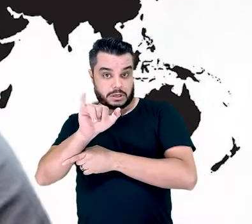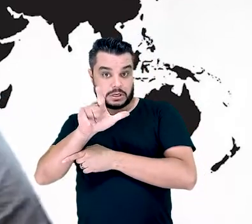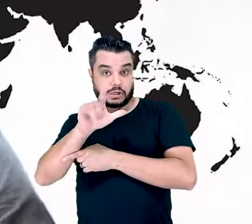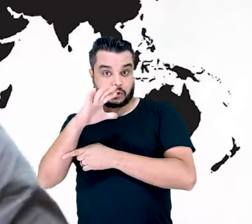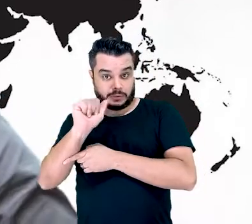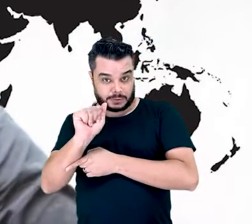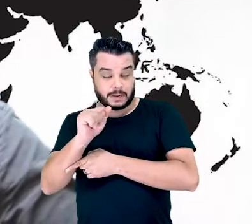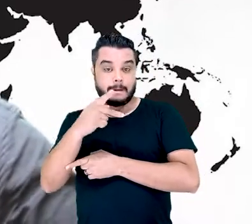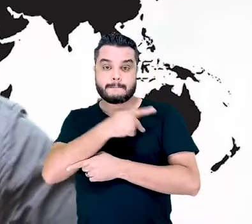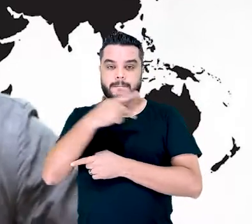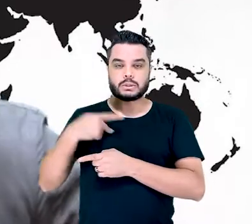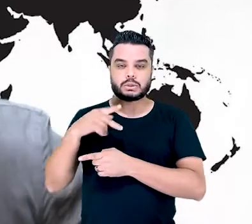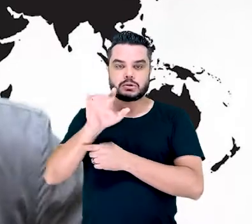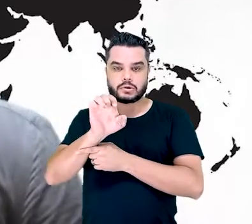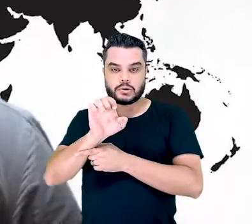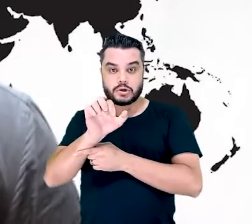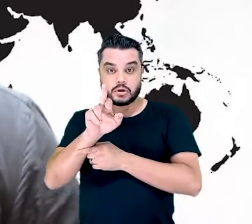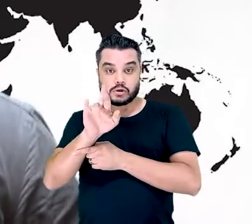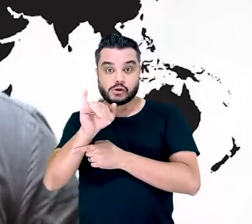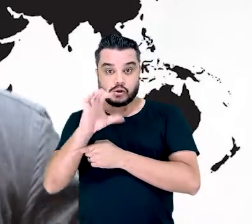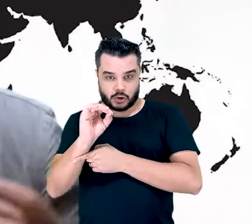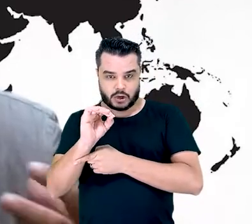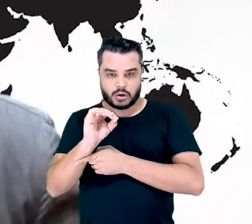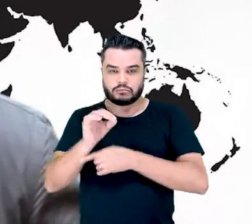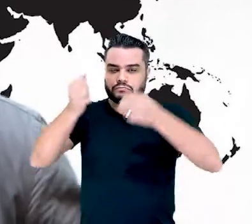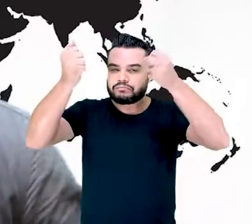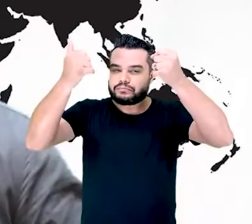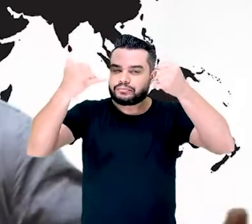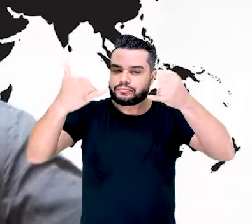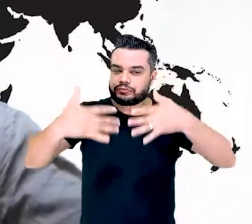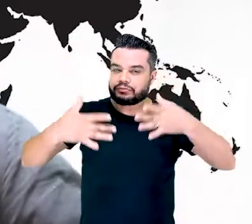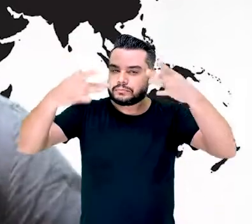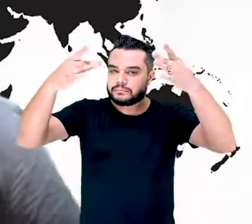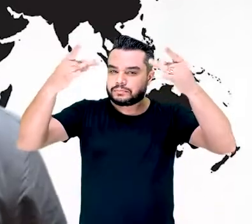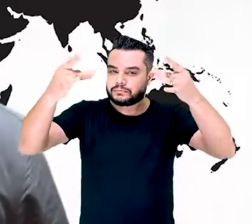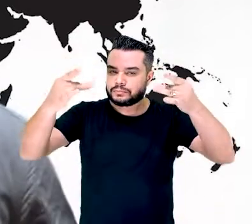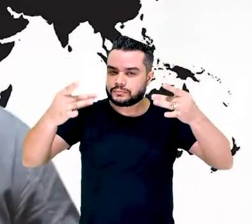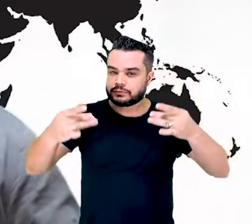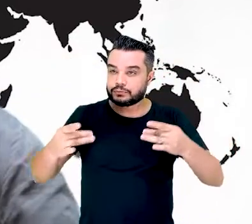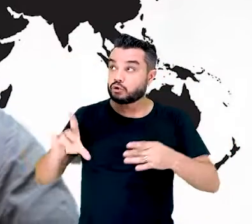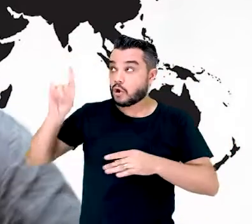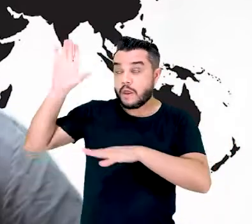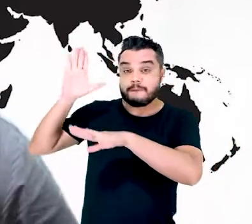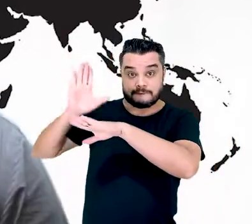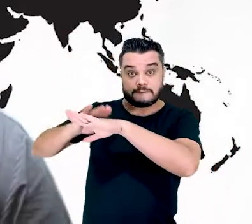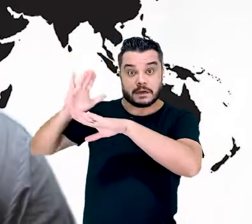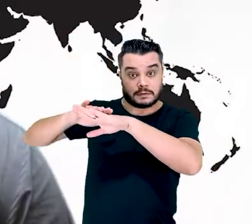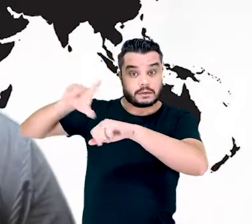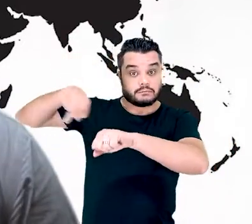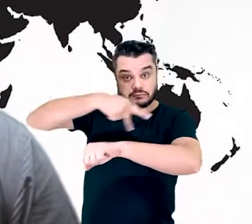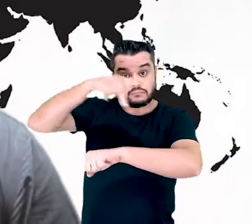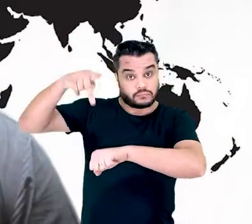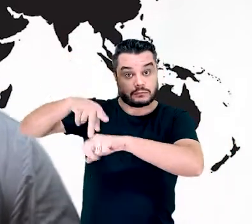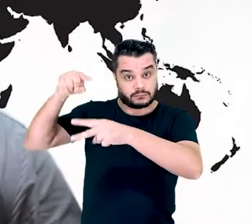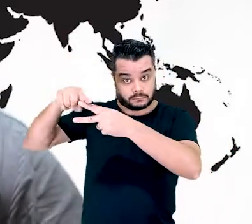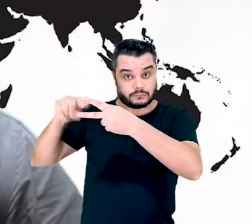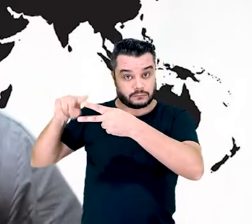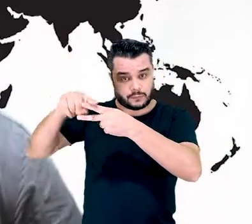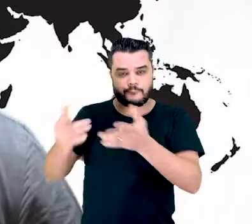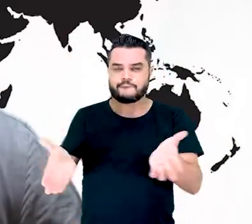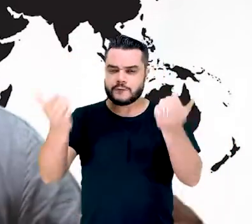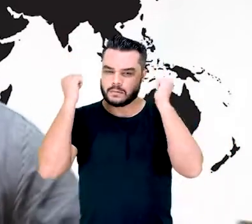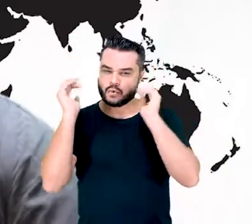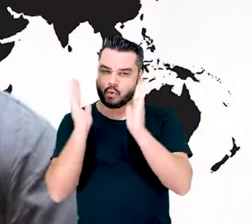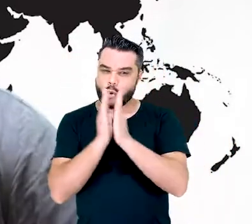Eurigo falando da grandeza de Deus nessas nações e também dos grandes desafios, vamos